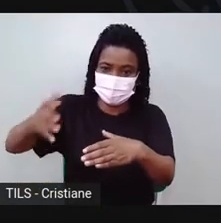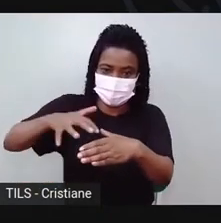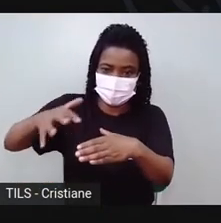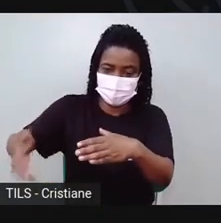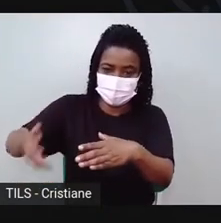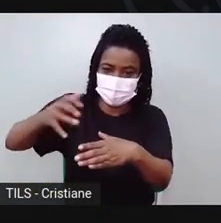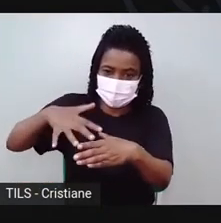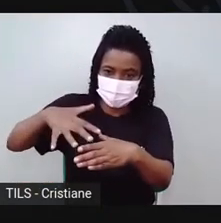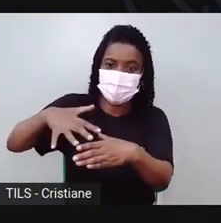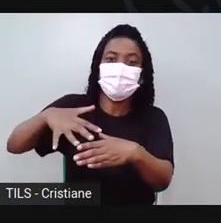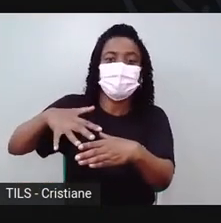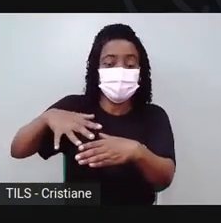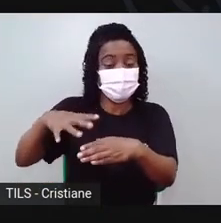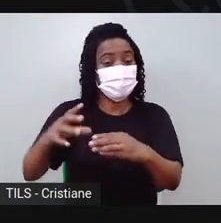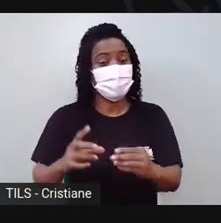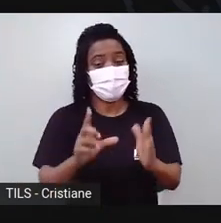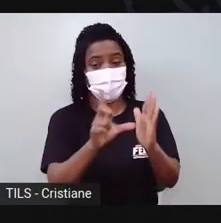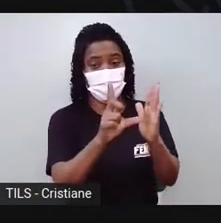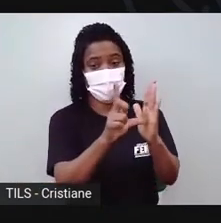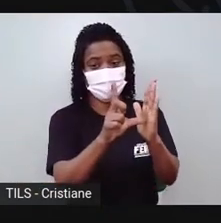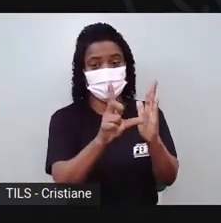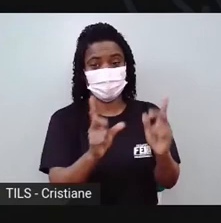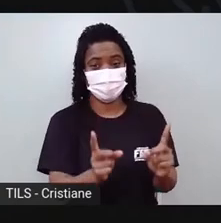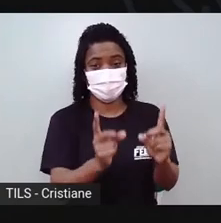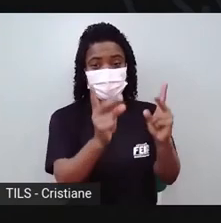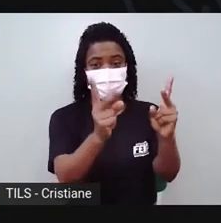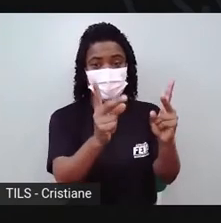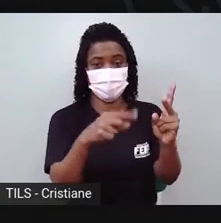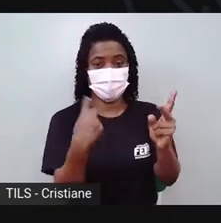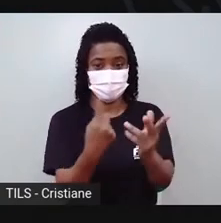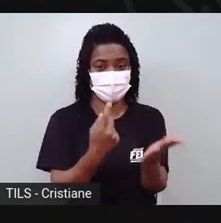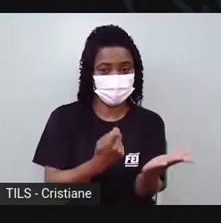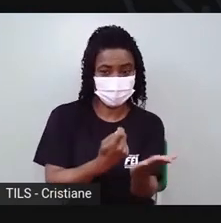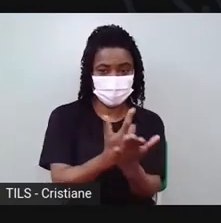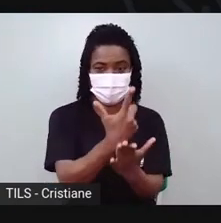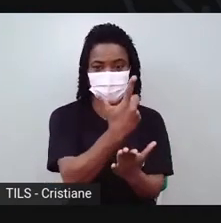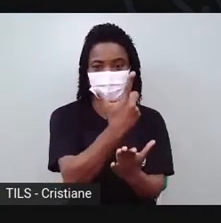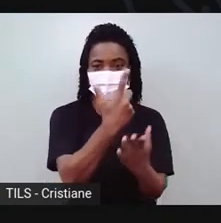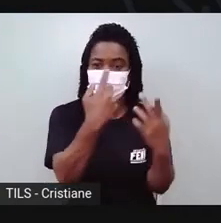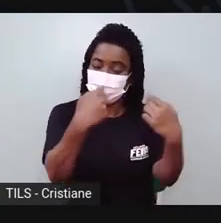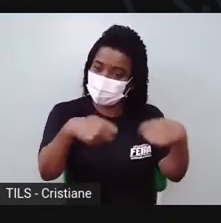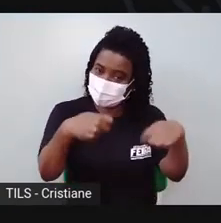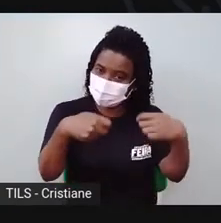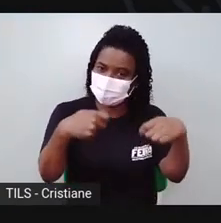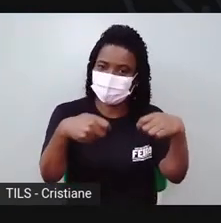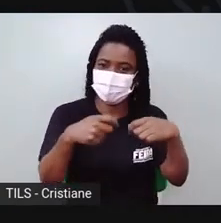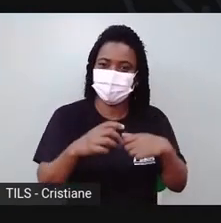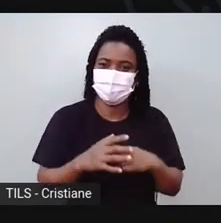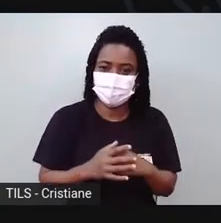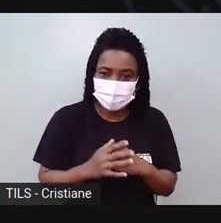Botaram pra vender e a gente tem que manipular bastante. Viu?